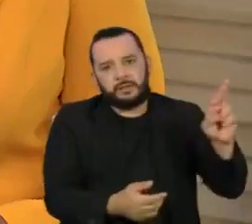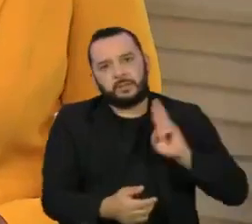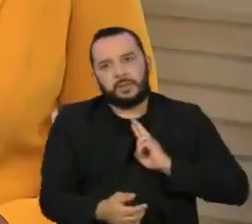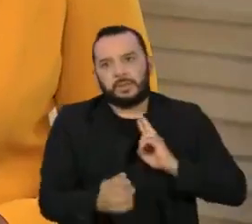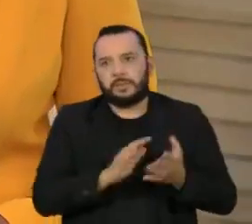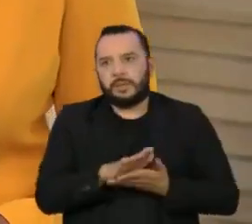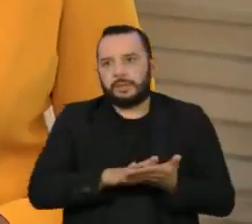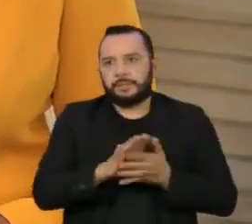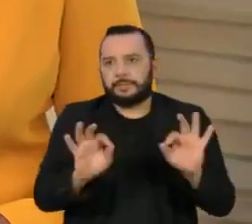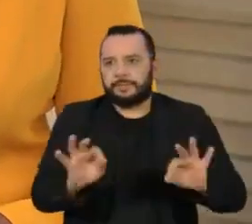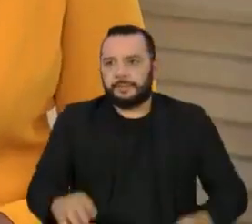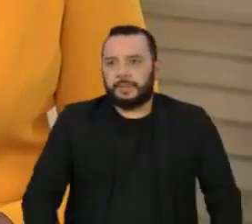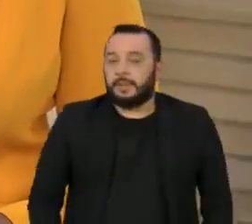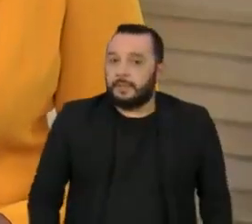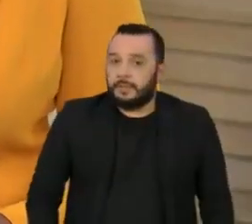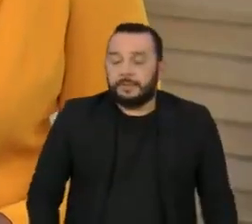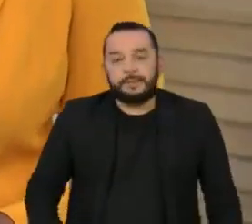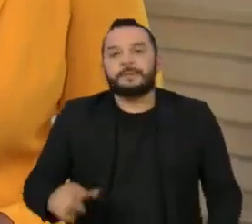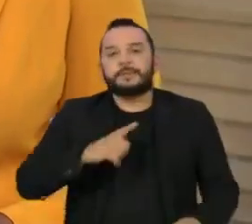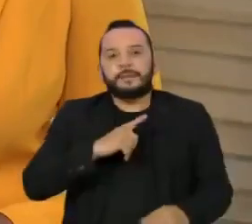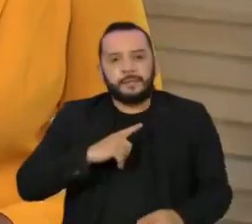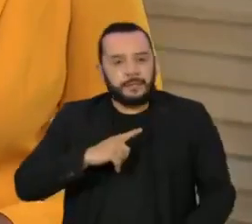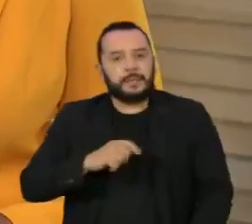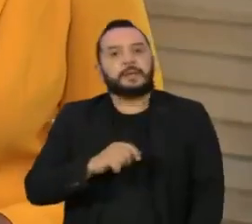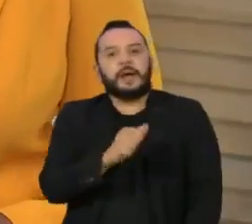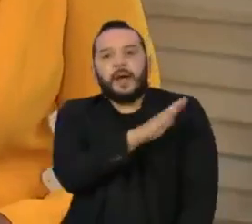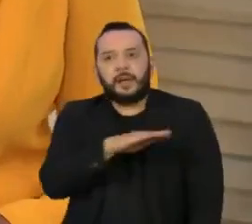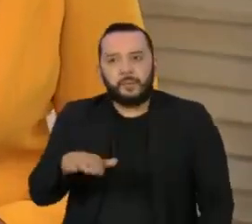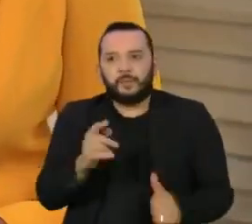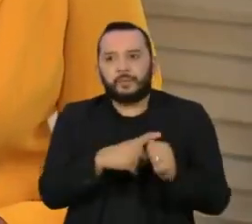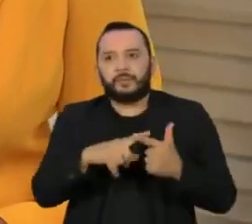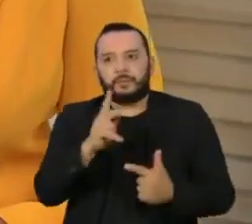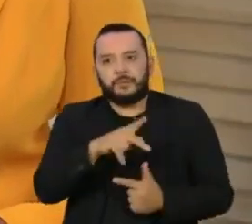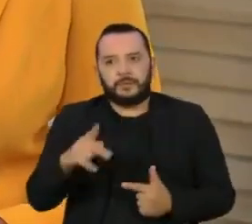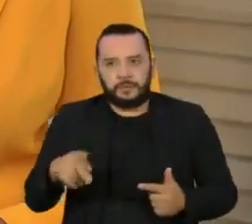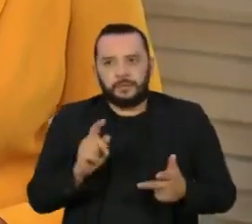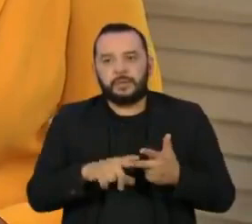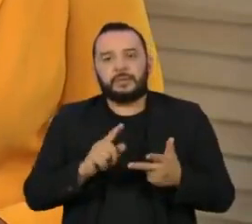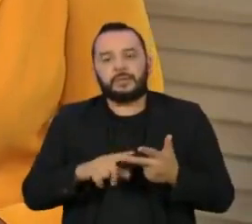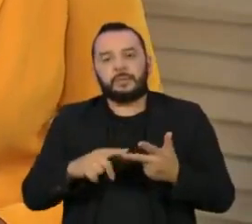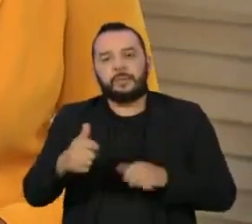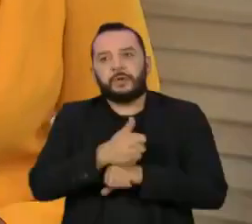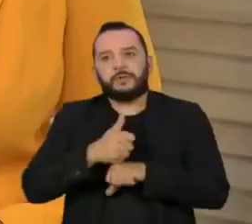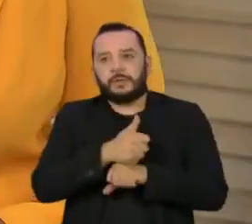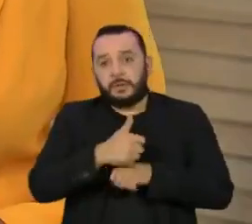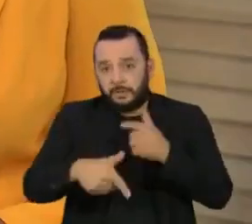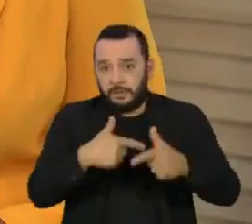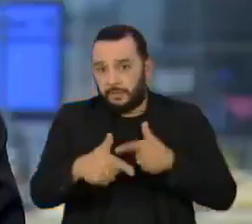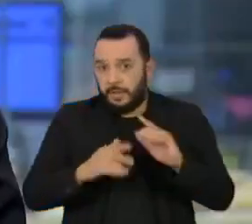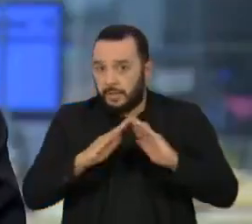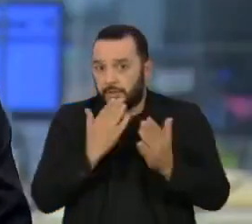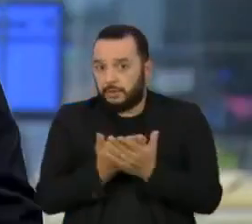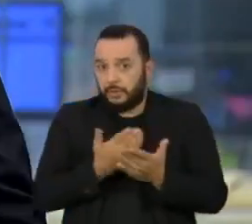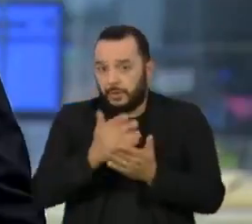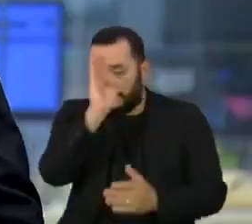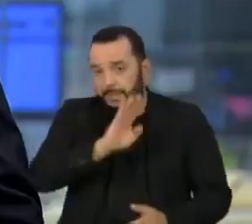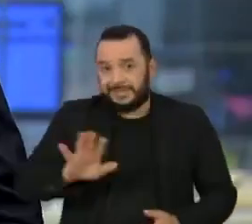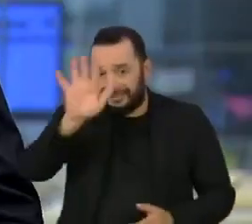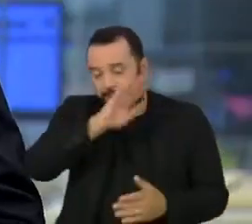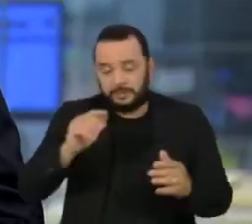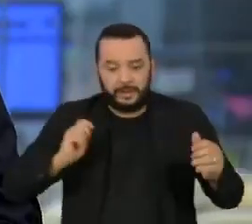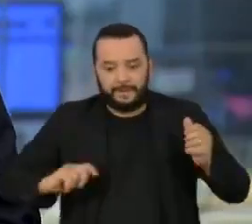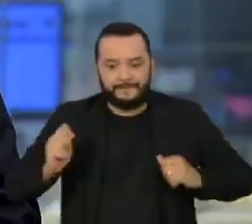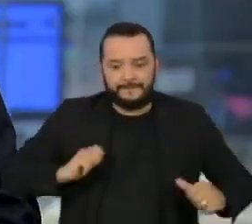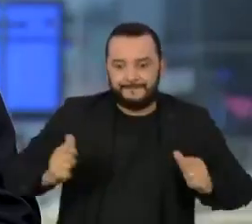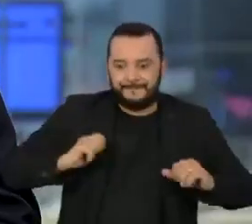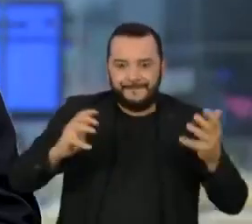É grande a expectativa de alunos, professores e profissionais das escolas do país. É que o Brasil se